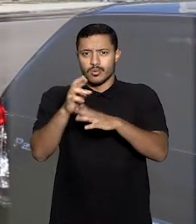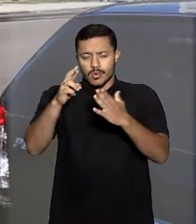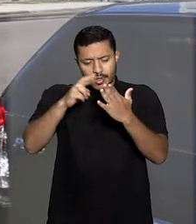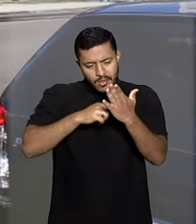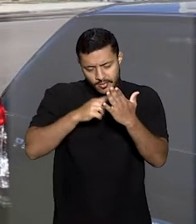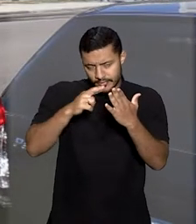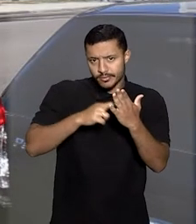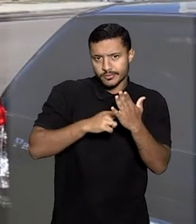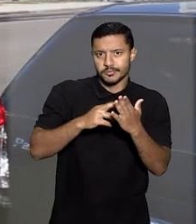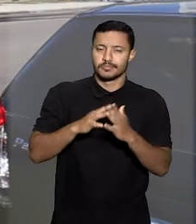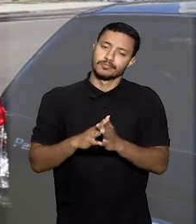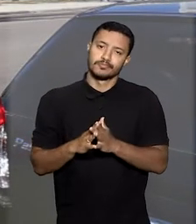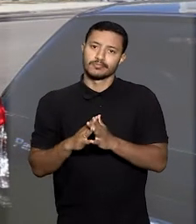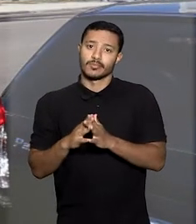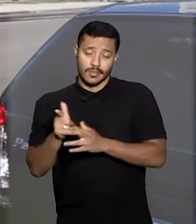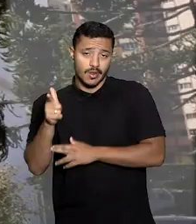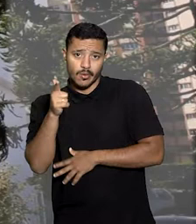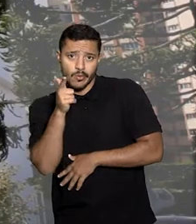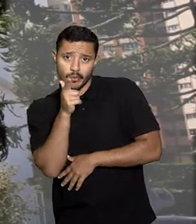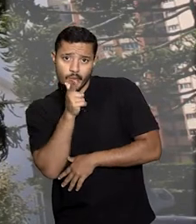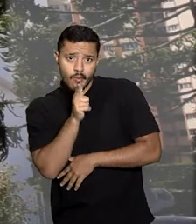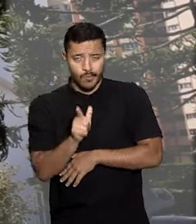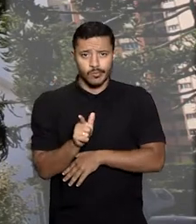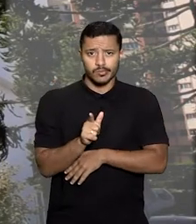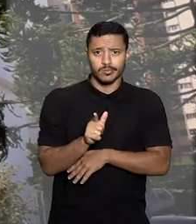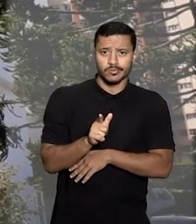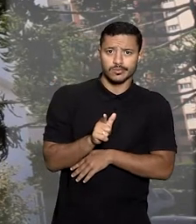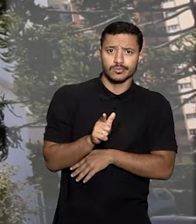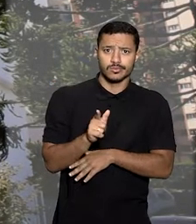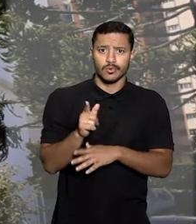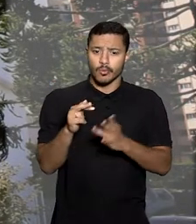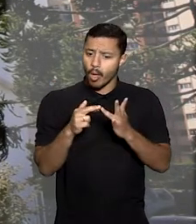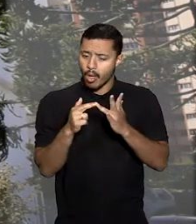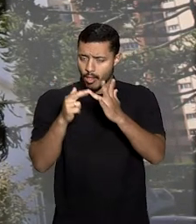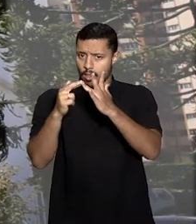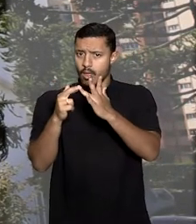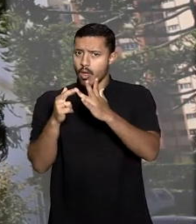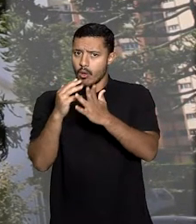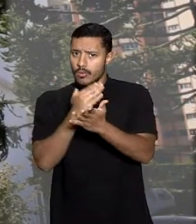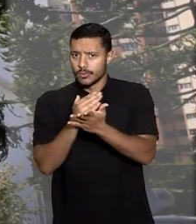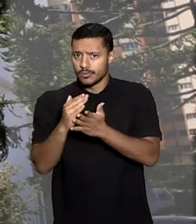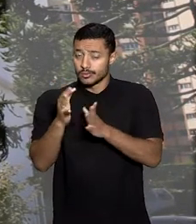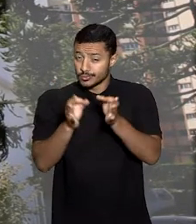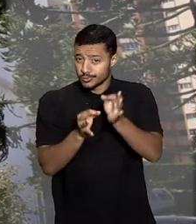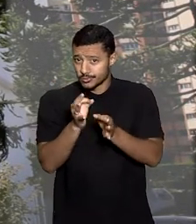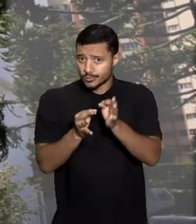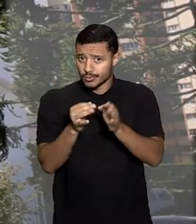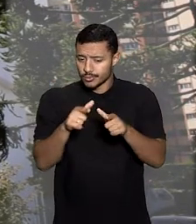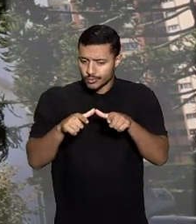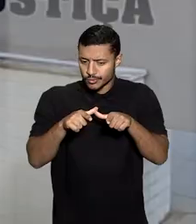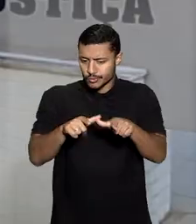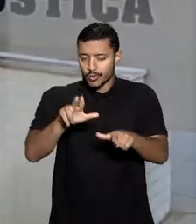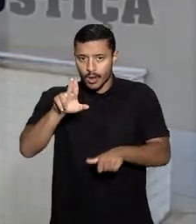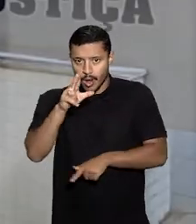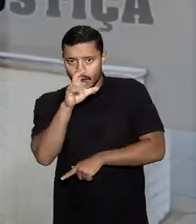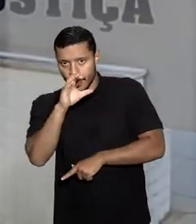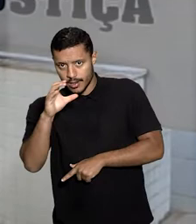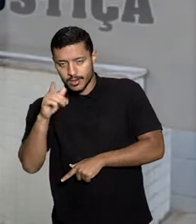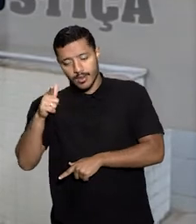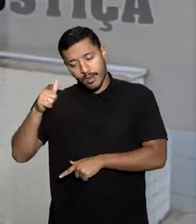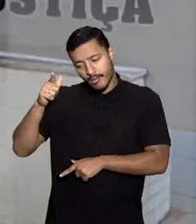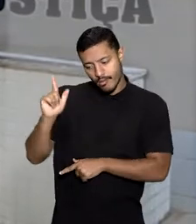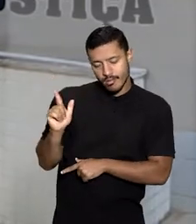criminal pelo fato de ter sido vencido na condição de relator originário no julgamento de um habeas corpus anterior